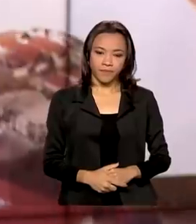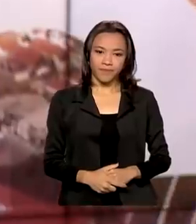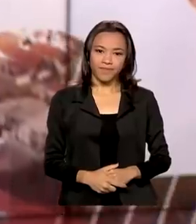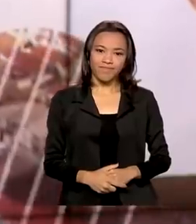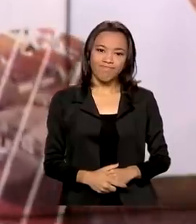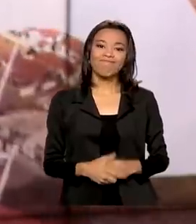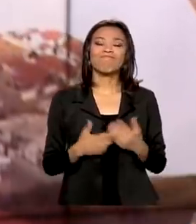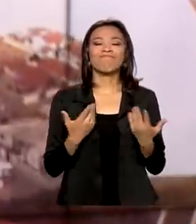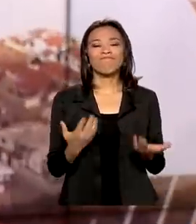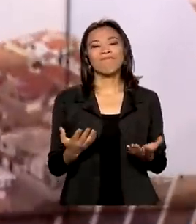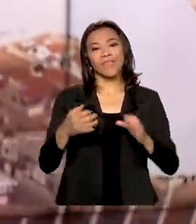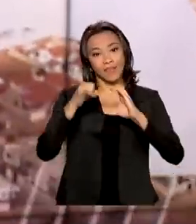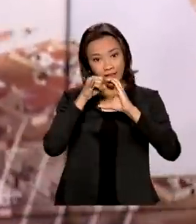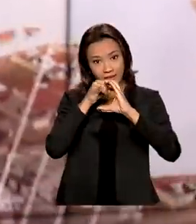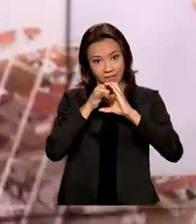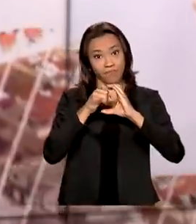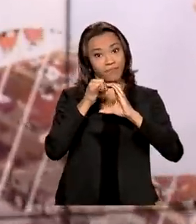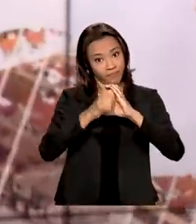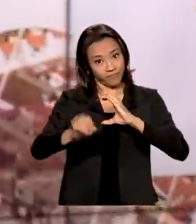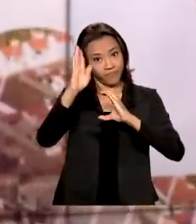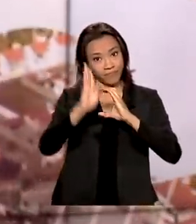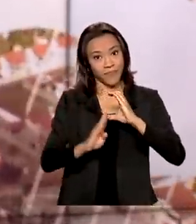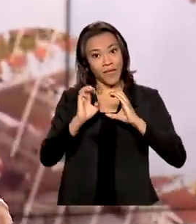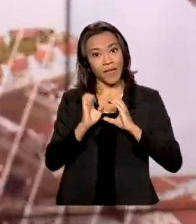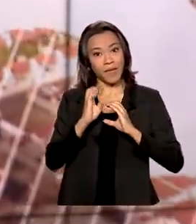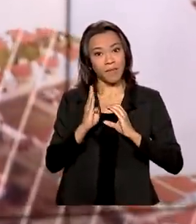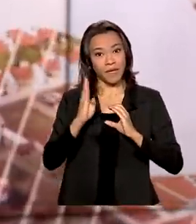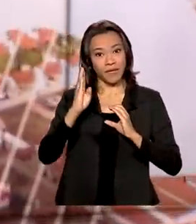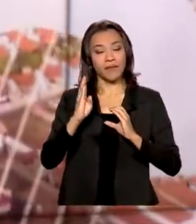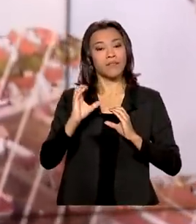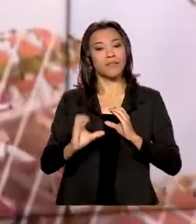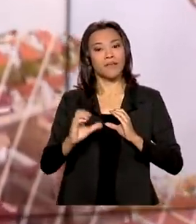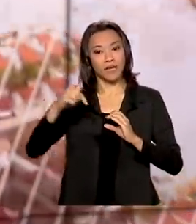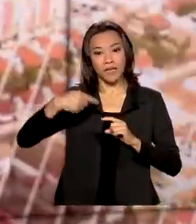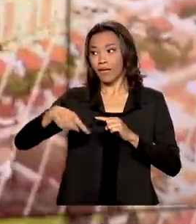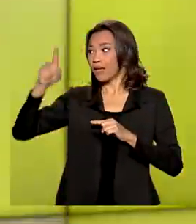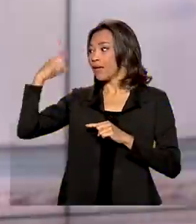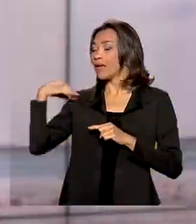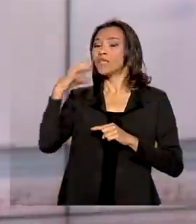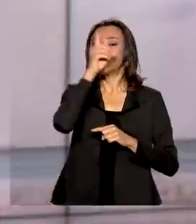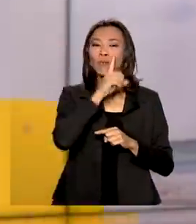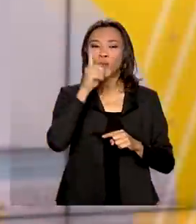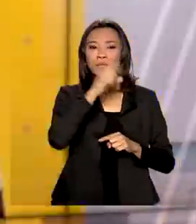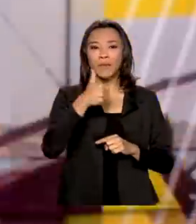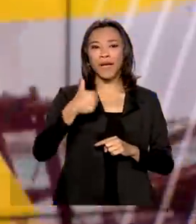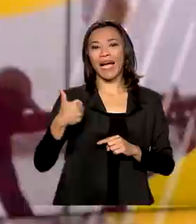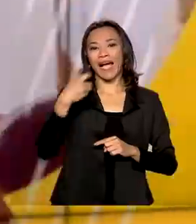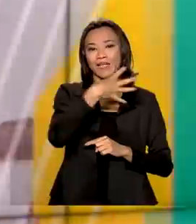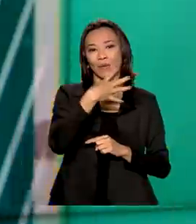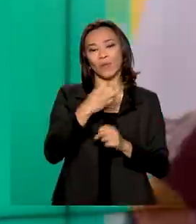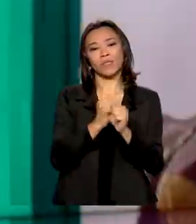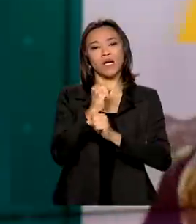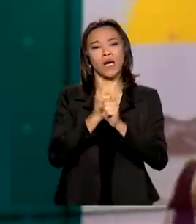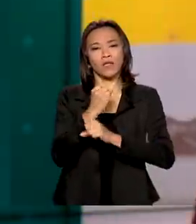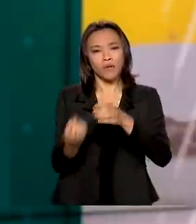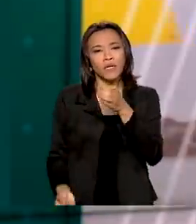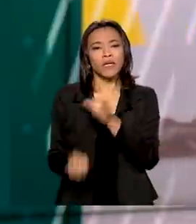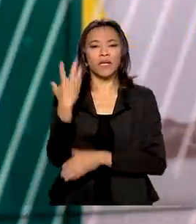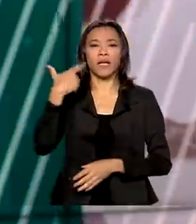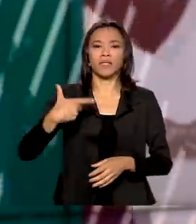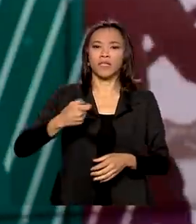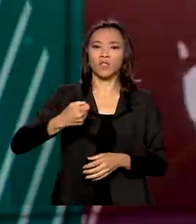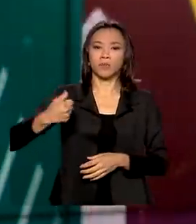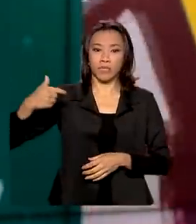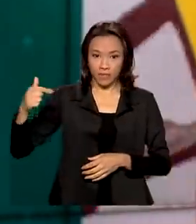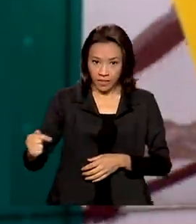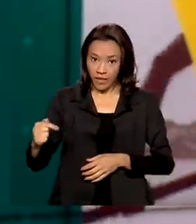E a empresa Brasil de Comunicação, a EBC, completou neste domingo 14 anos de fundação. Criada em 2007, a